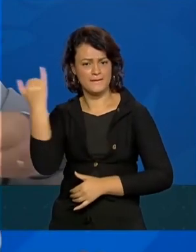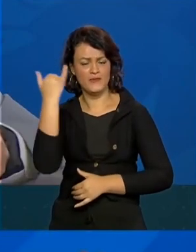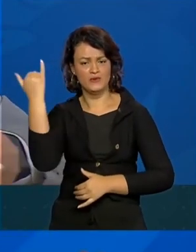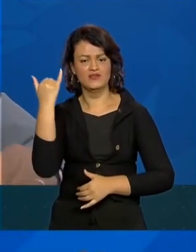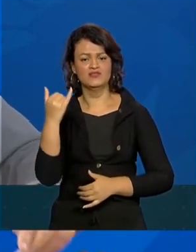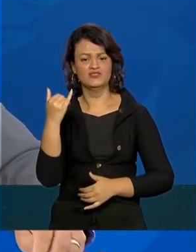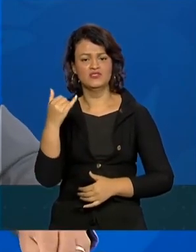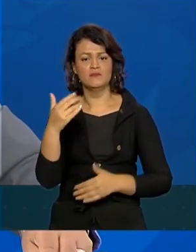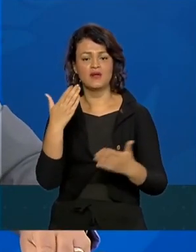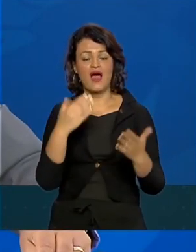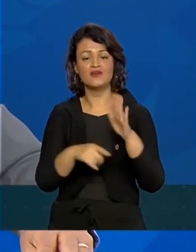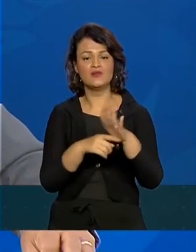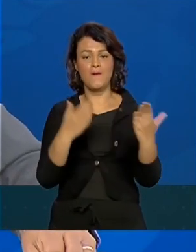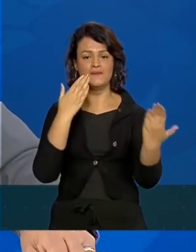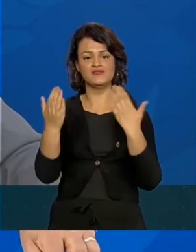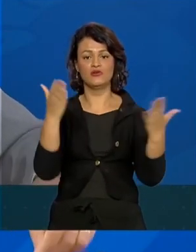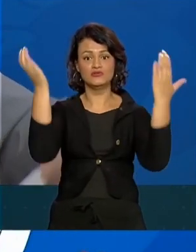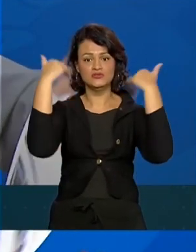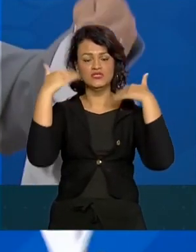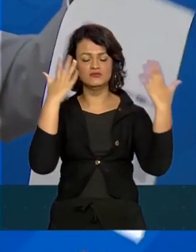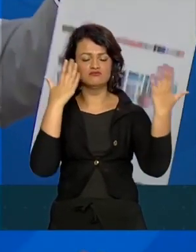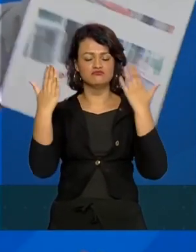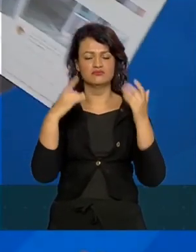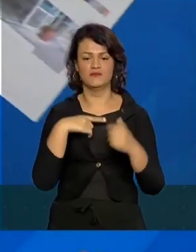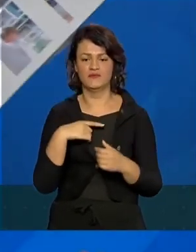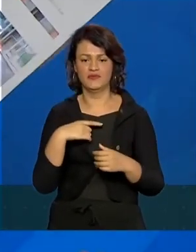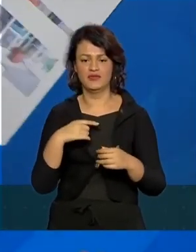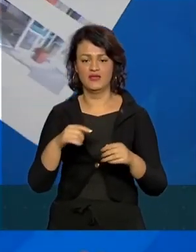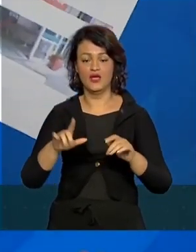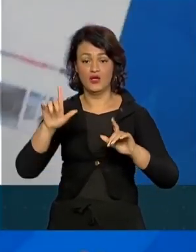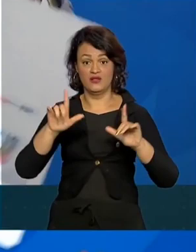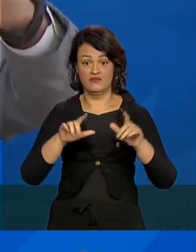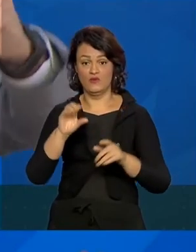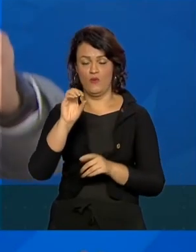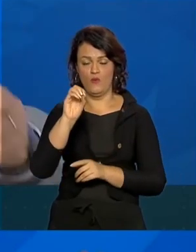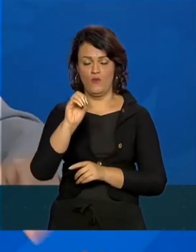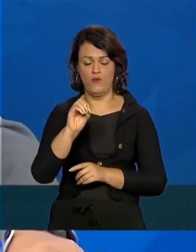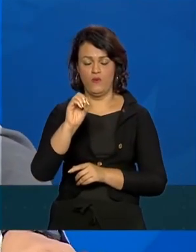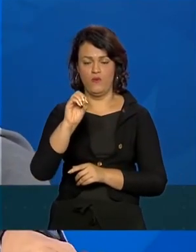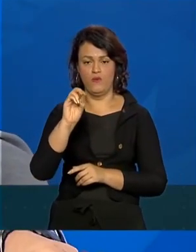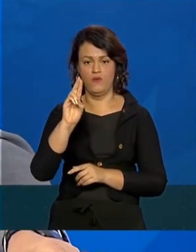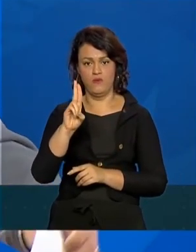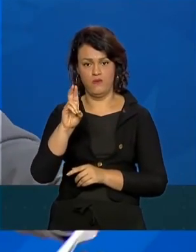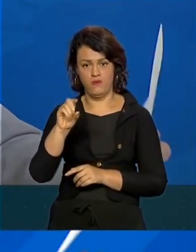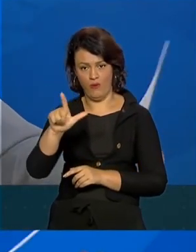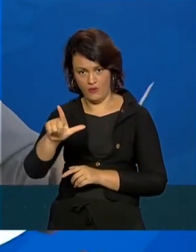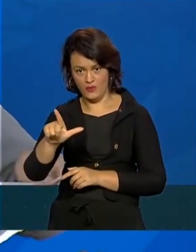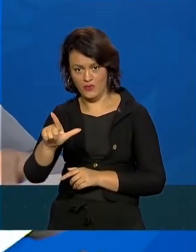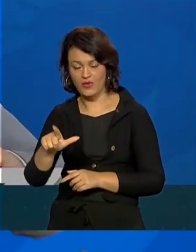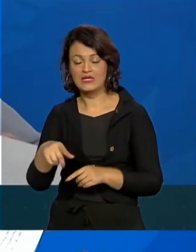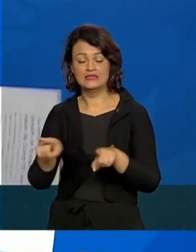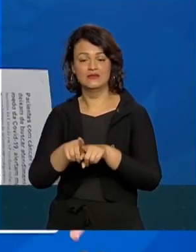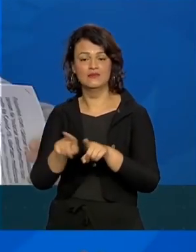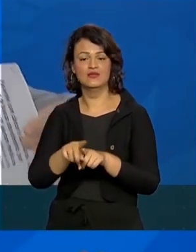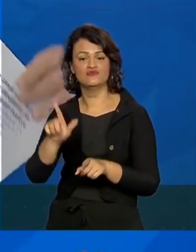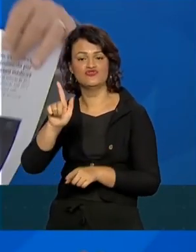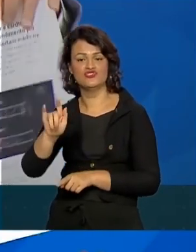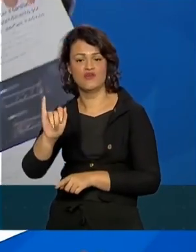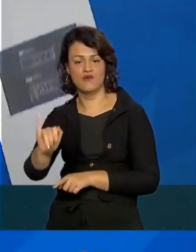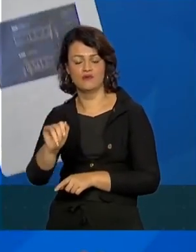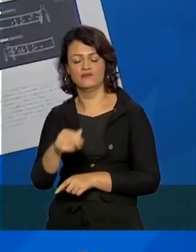psicológico das pessoas, eu tenho uma matéria aqui do UOL, no site de hoje, está aqui, quem quiser ver, e no do G1,